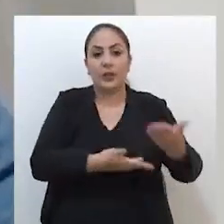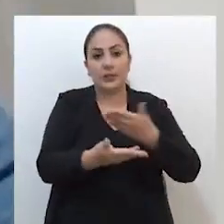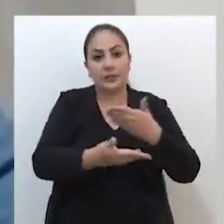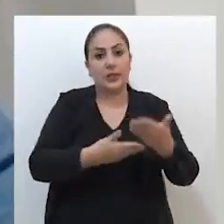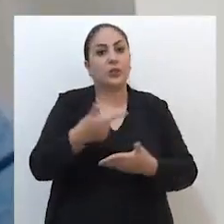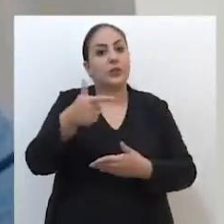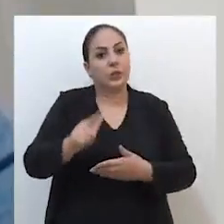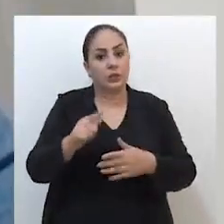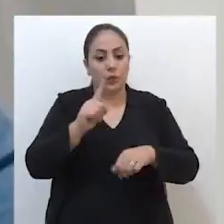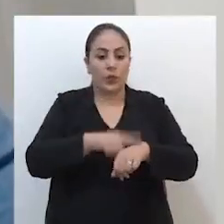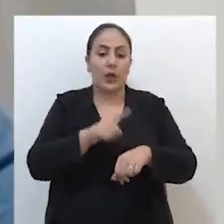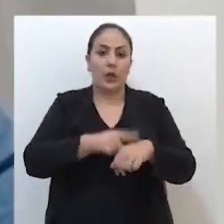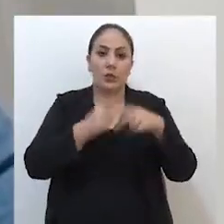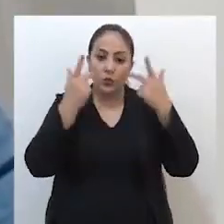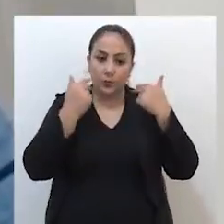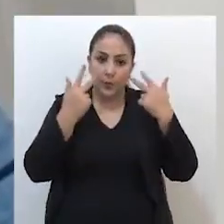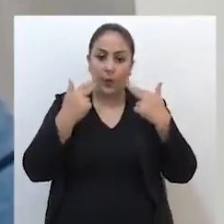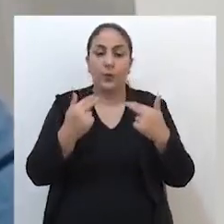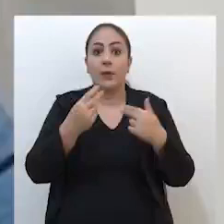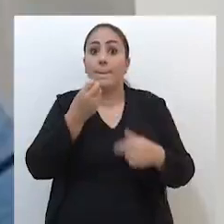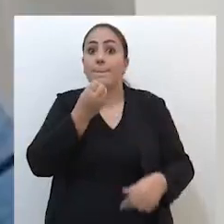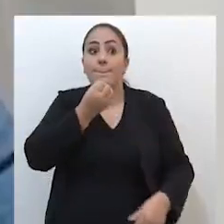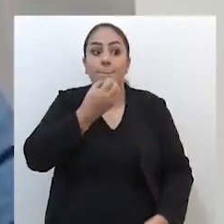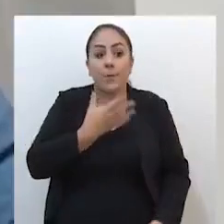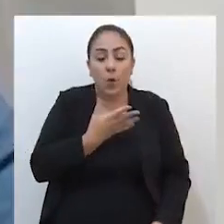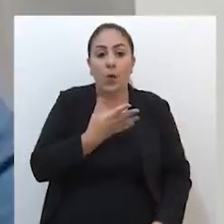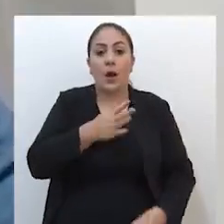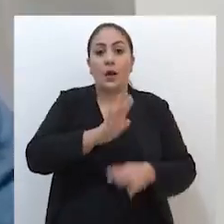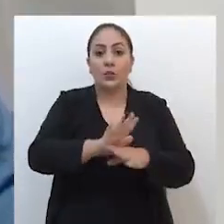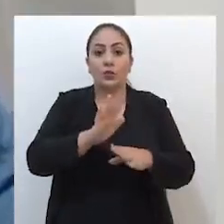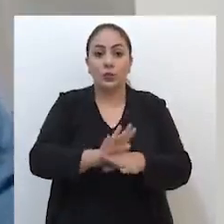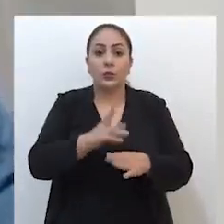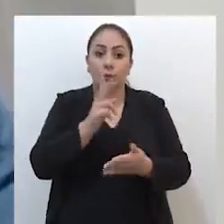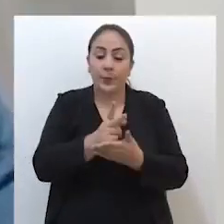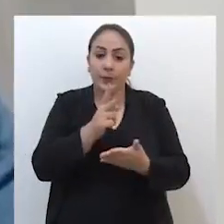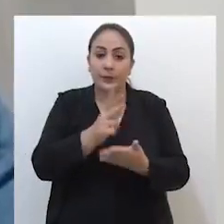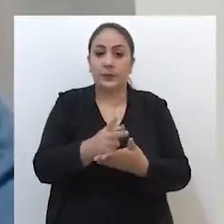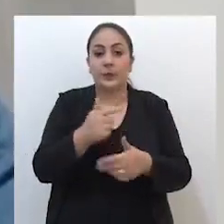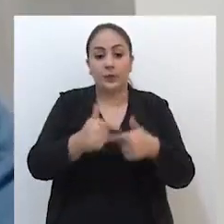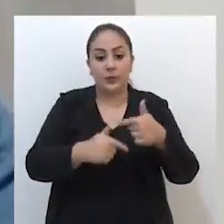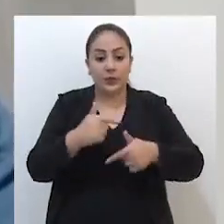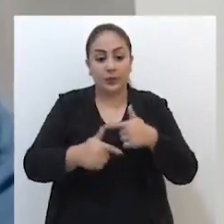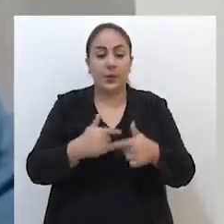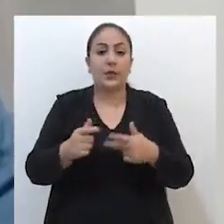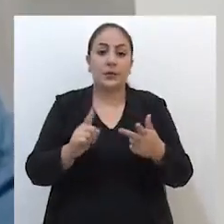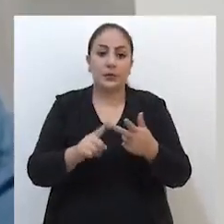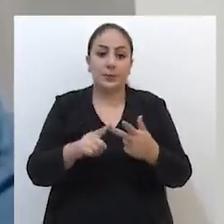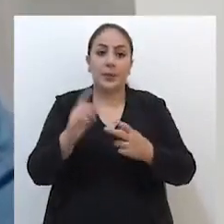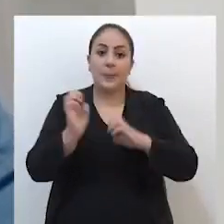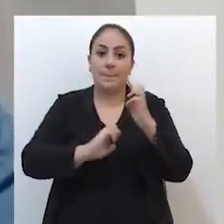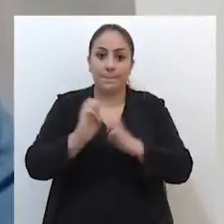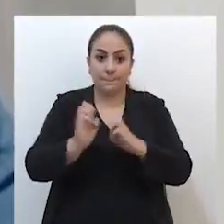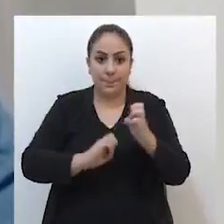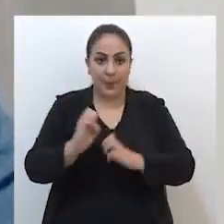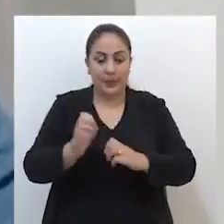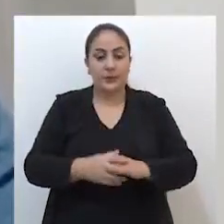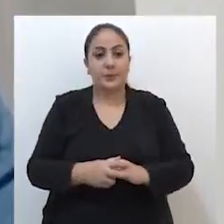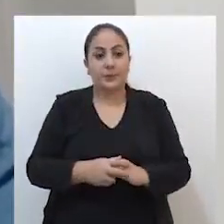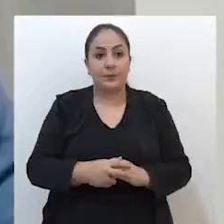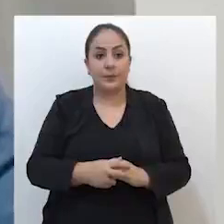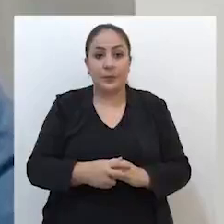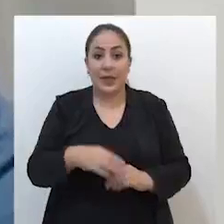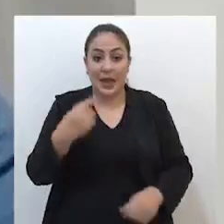atendendo de novo com horário normal. Isso é bom, porque ajuda também na manutenção dos empregos e das empresas.